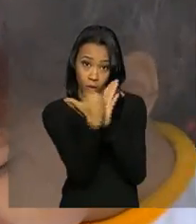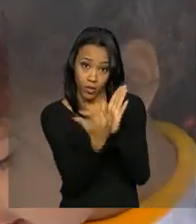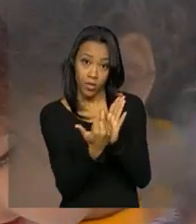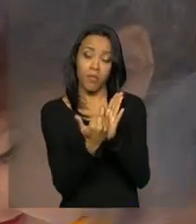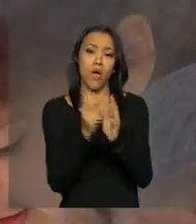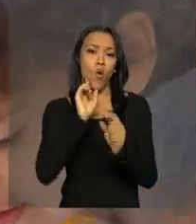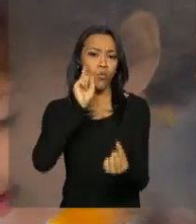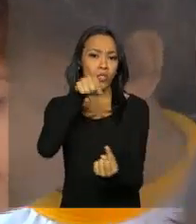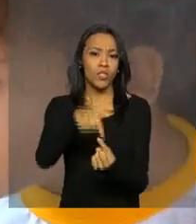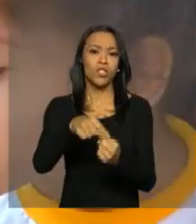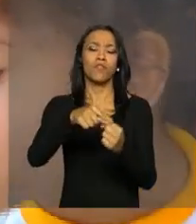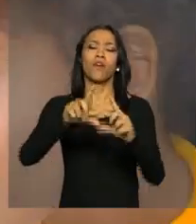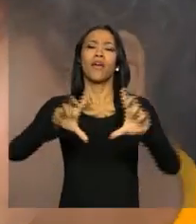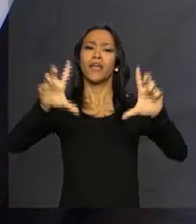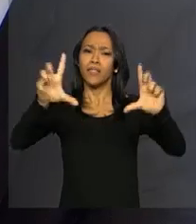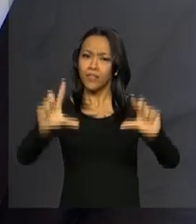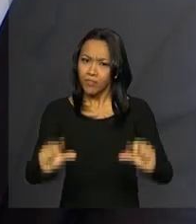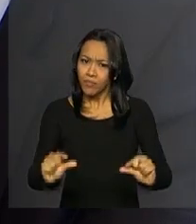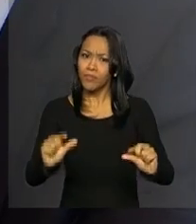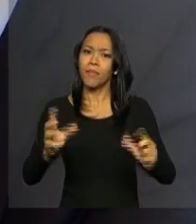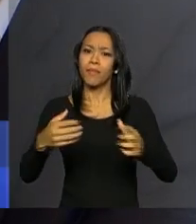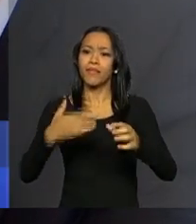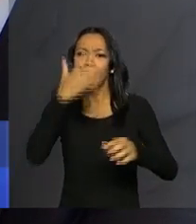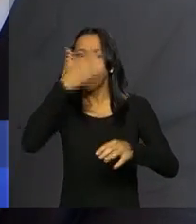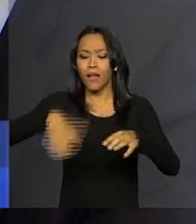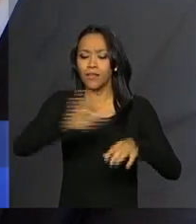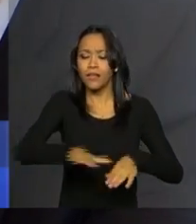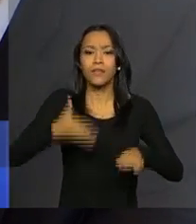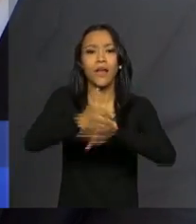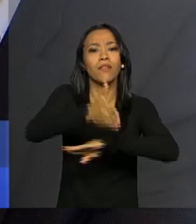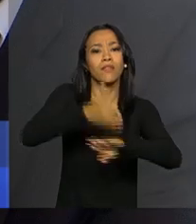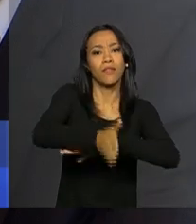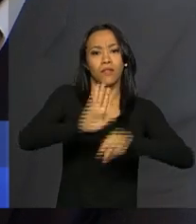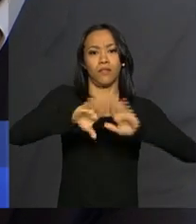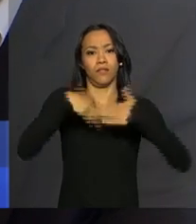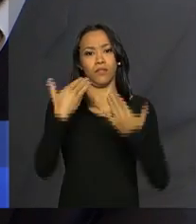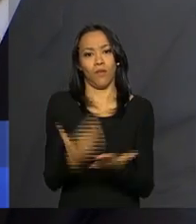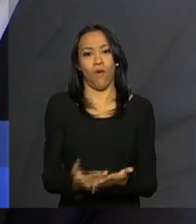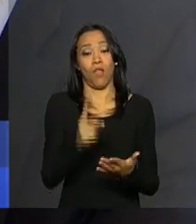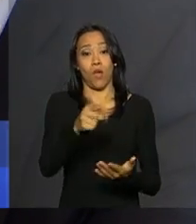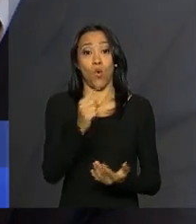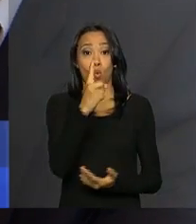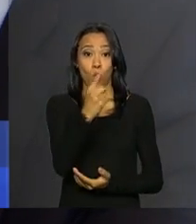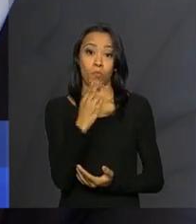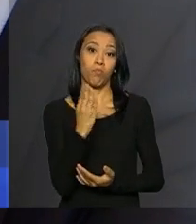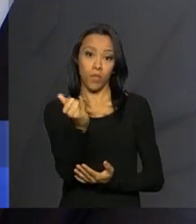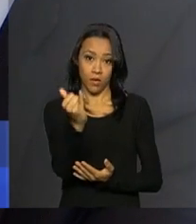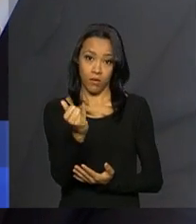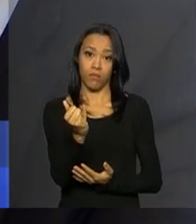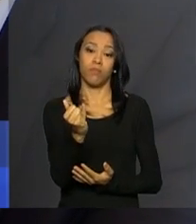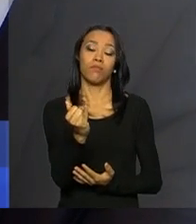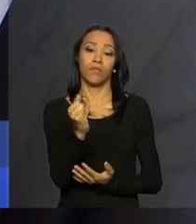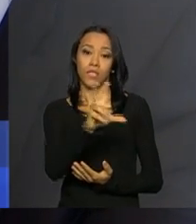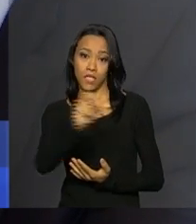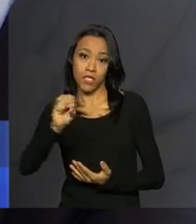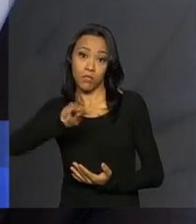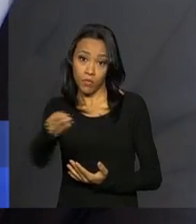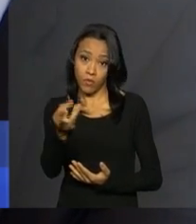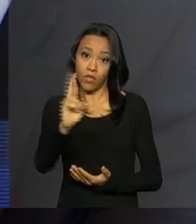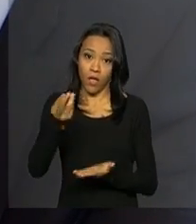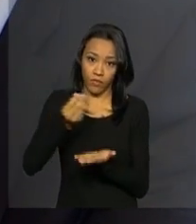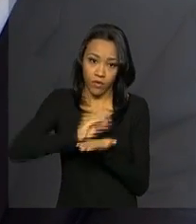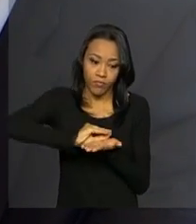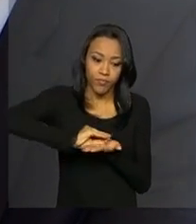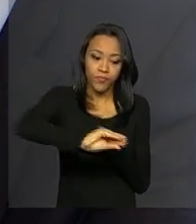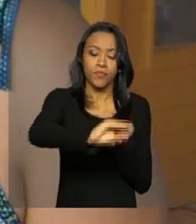desigualdade no acesso a creche. Foi repassado entre 2012 e 2014, 1 bilhão e meio de reais diretamente na